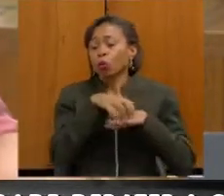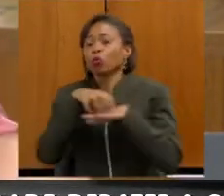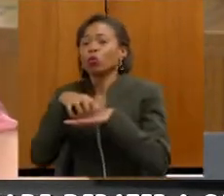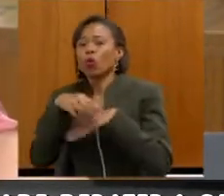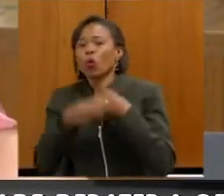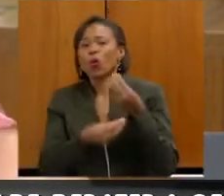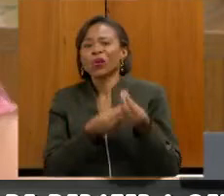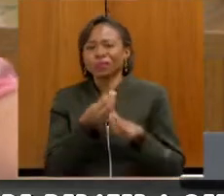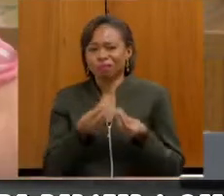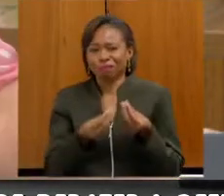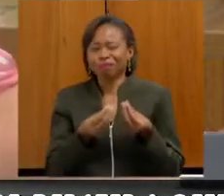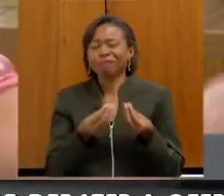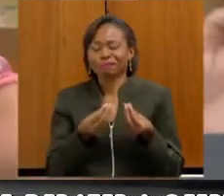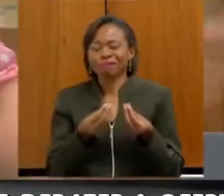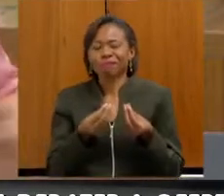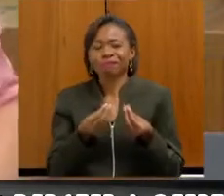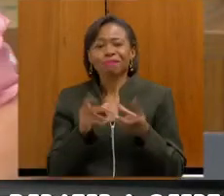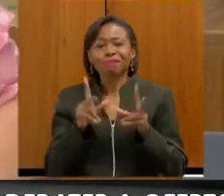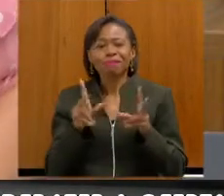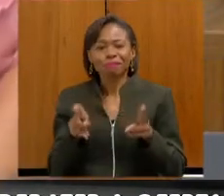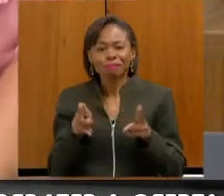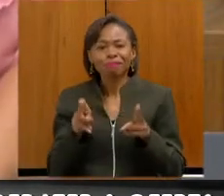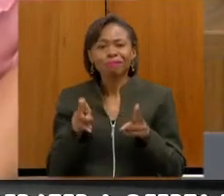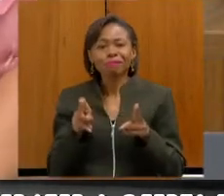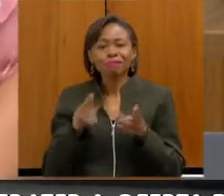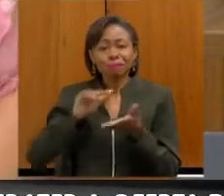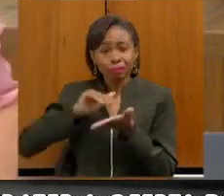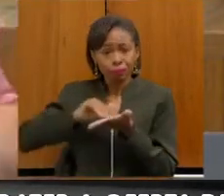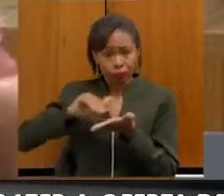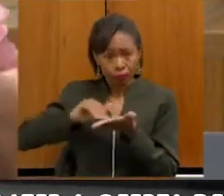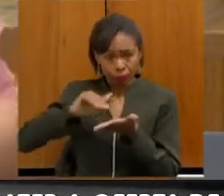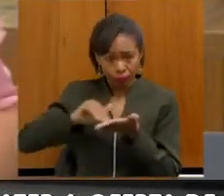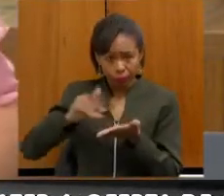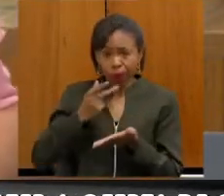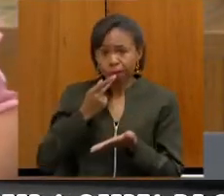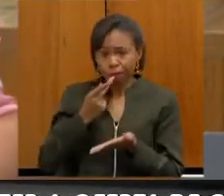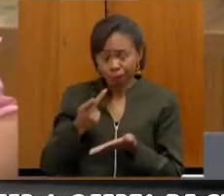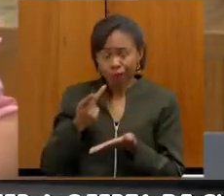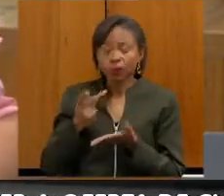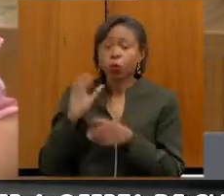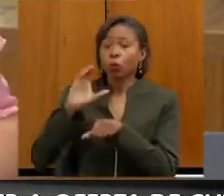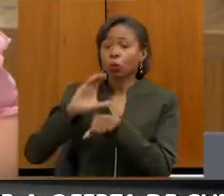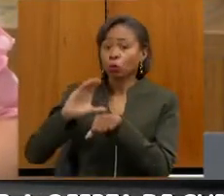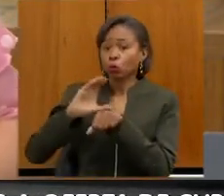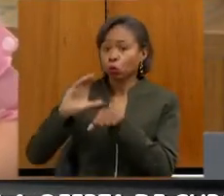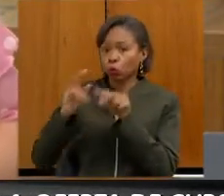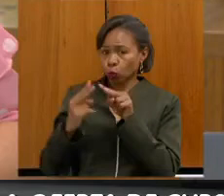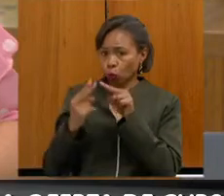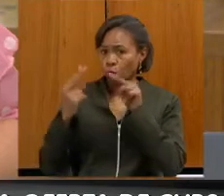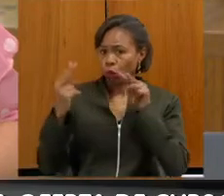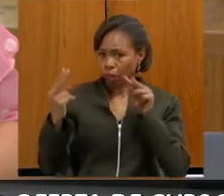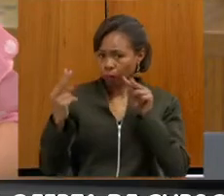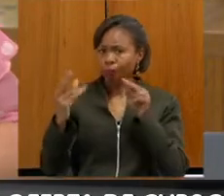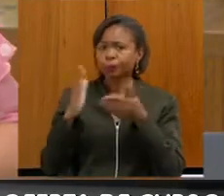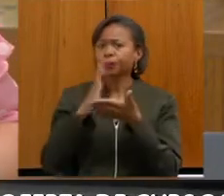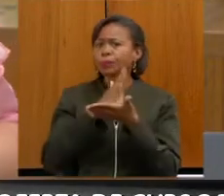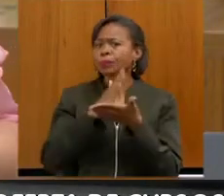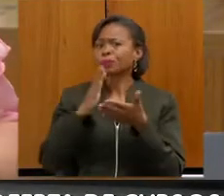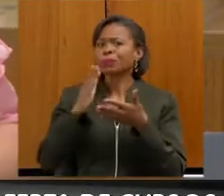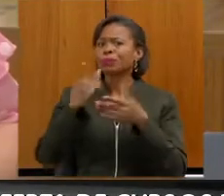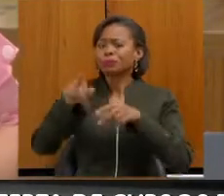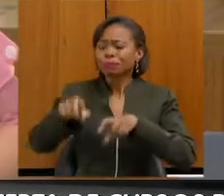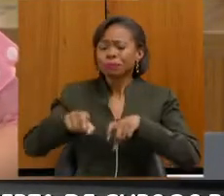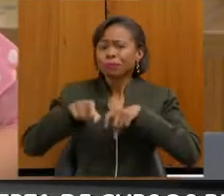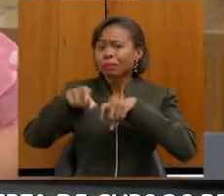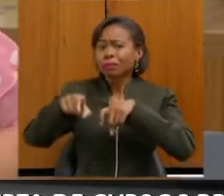igual o secretário falou aqui, que os cursos online. Tem pessoas que moram nos interiores que não têm nem